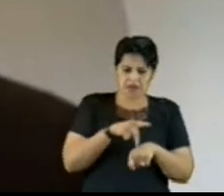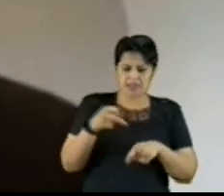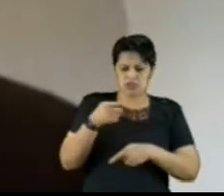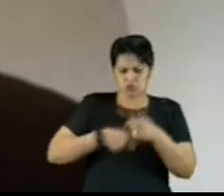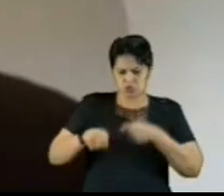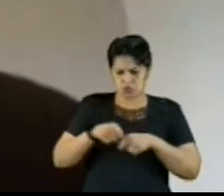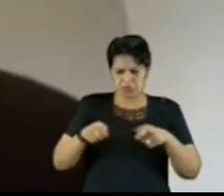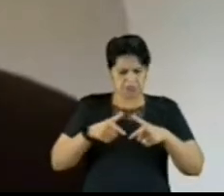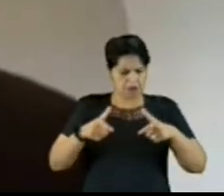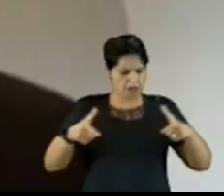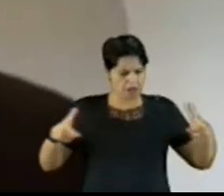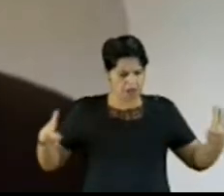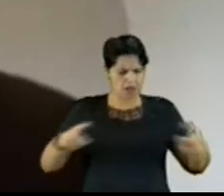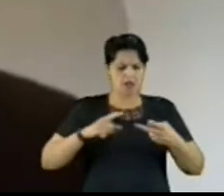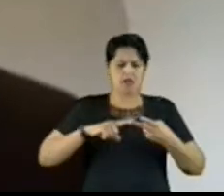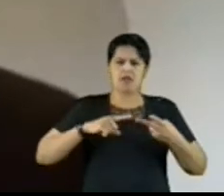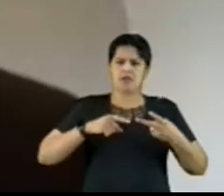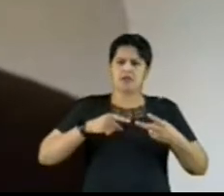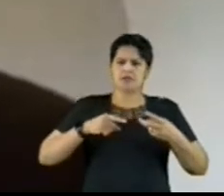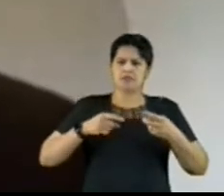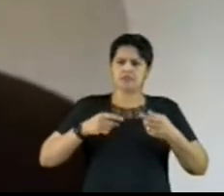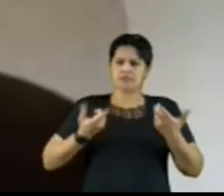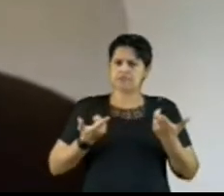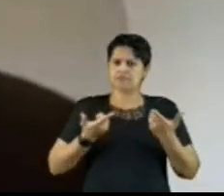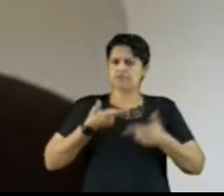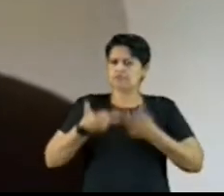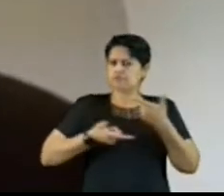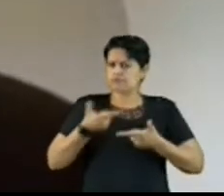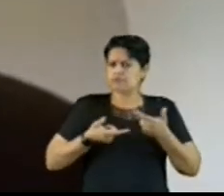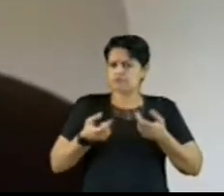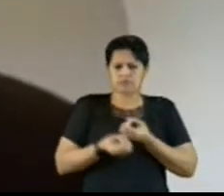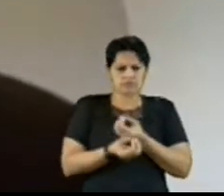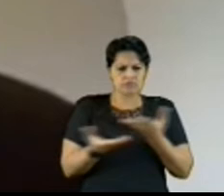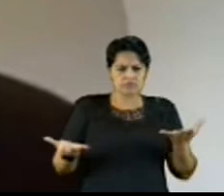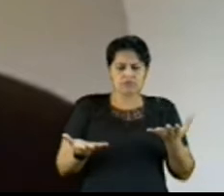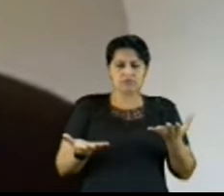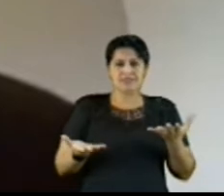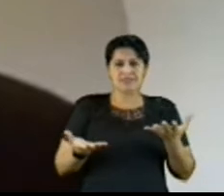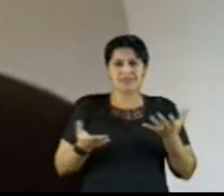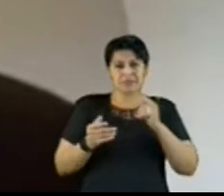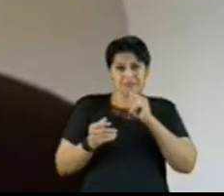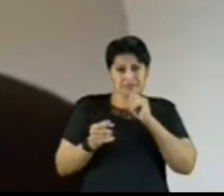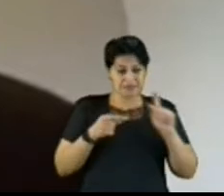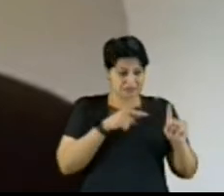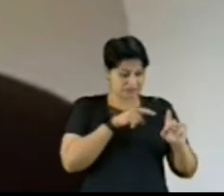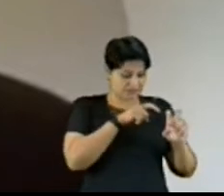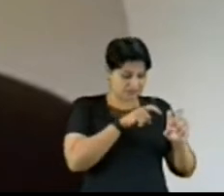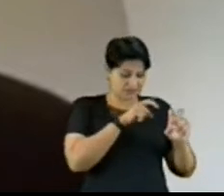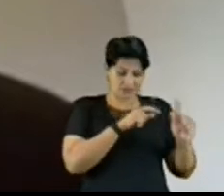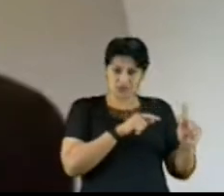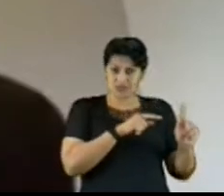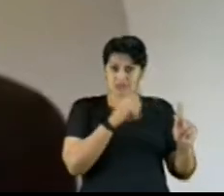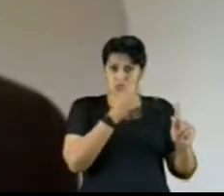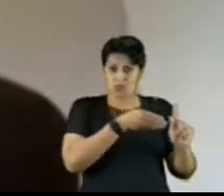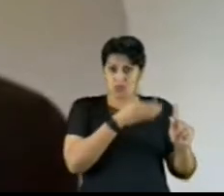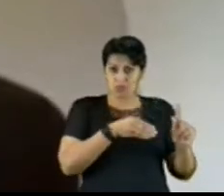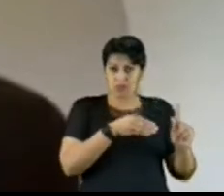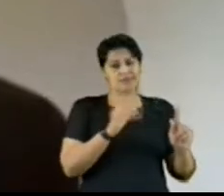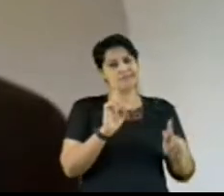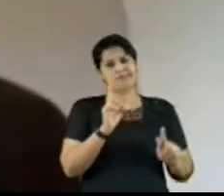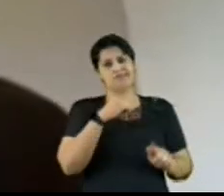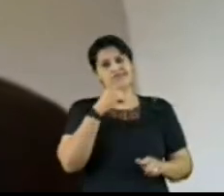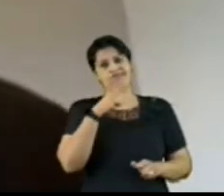gerando mais empregos sem a tecnologia 5G, sem que o país chegue à condição de país digital, senhora